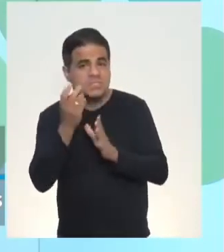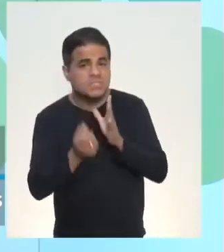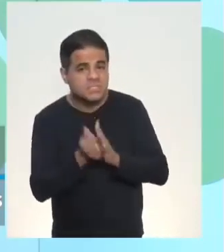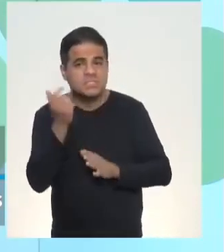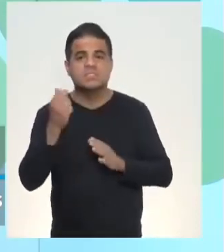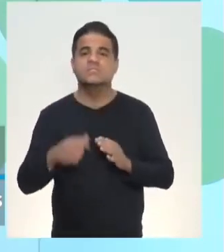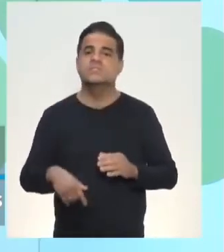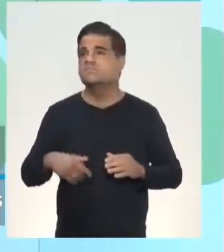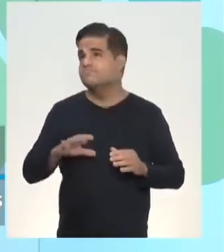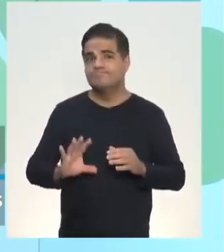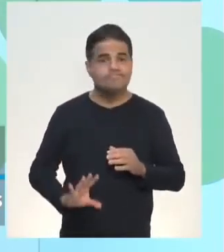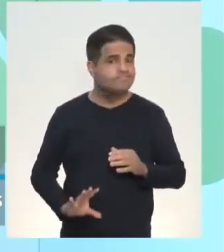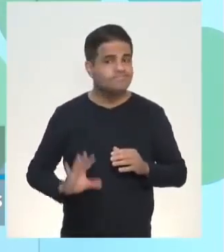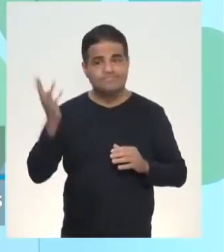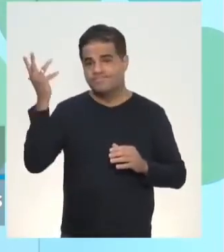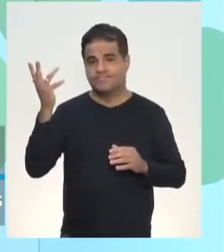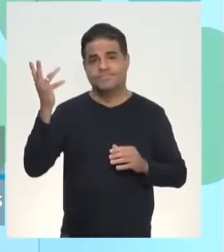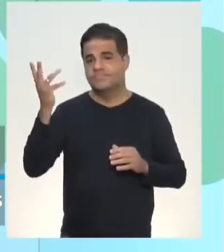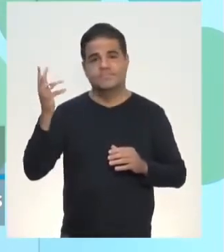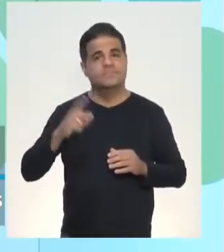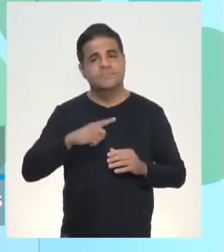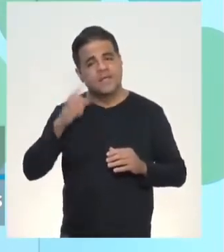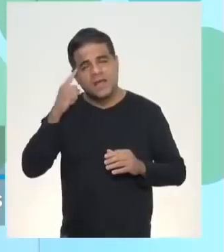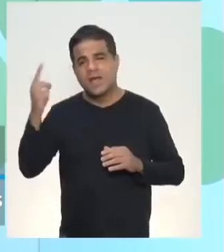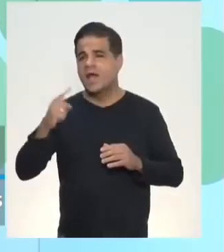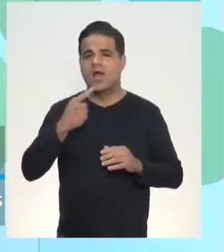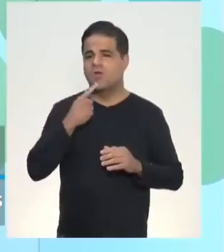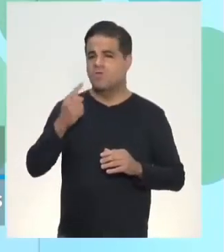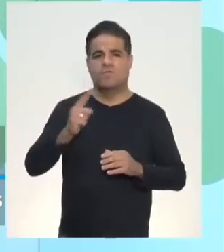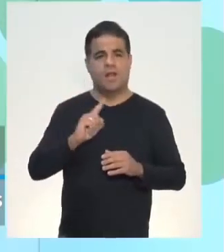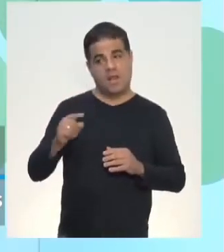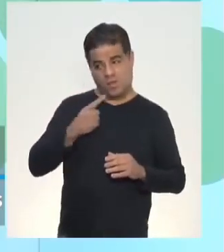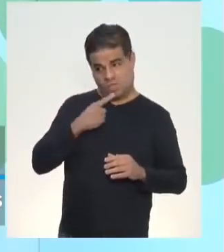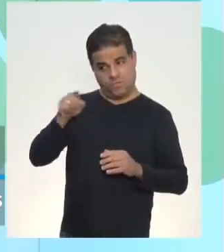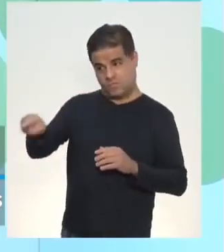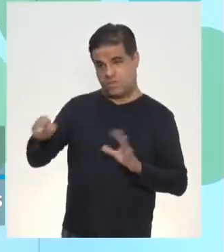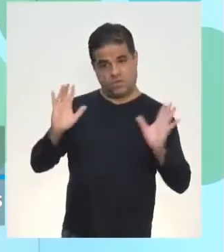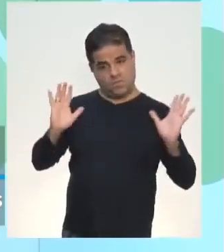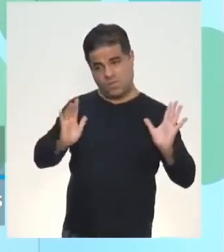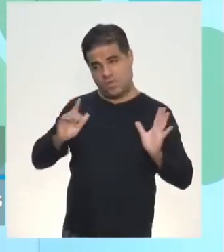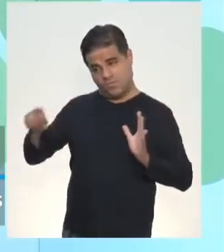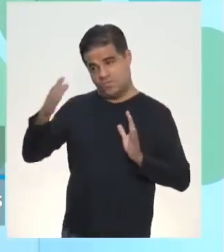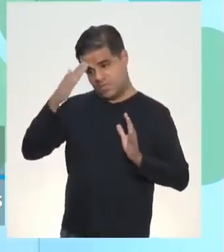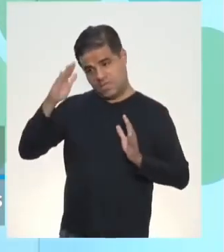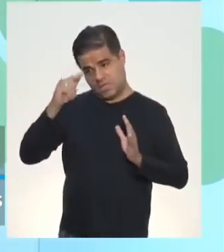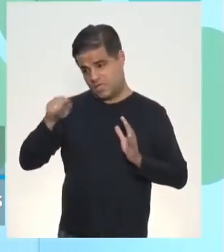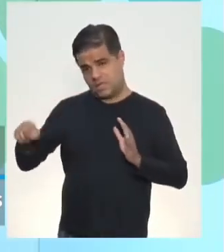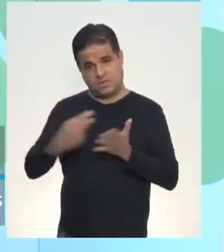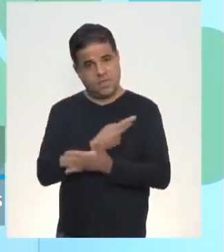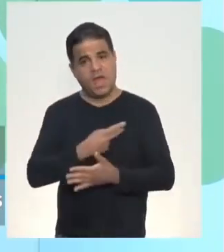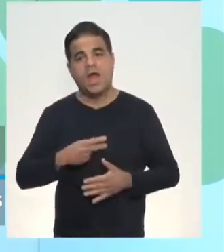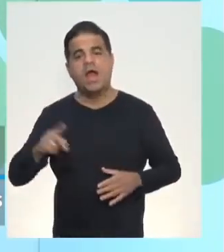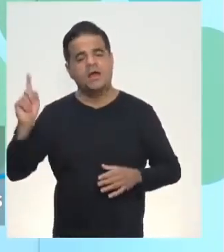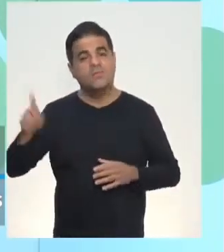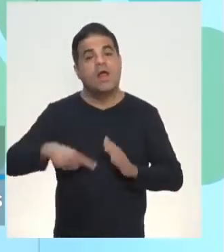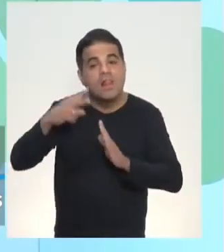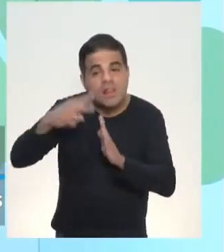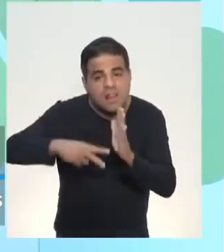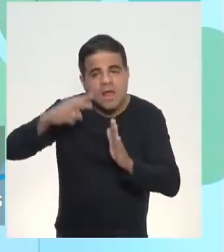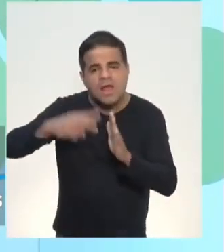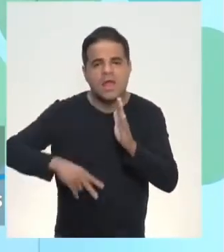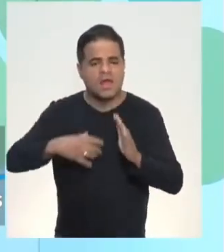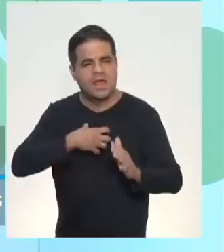propositalmente. Olha, eu não disse isso. Isso foi o que você entendeu. Eu quis dizer outra coisa. Então, ler